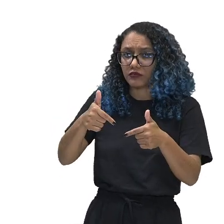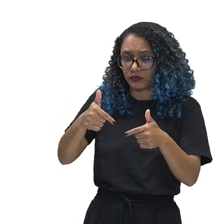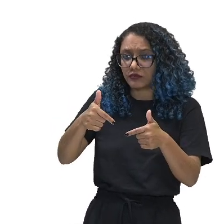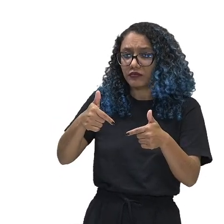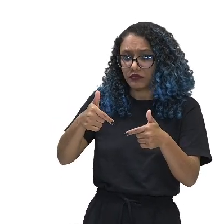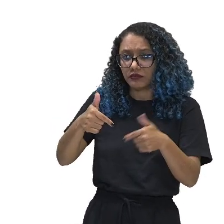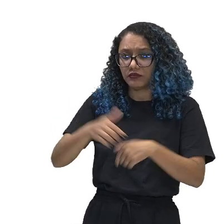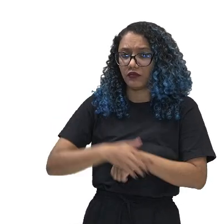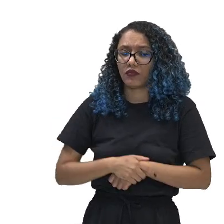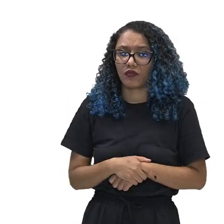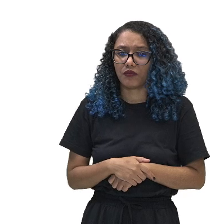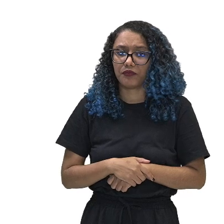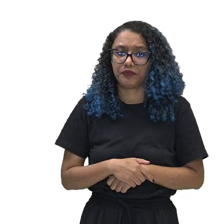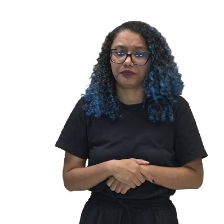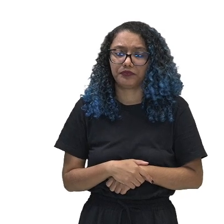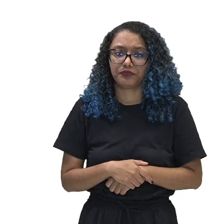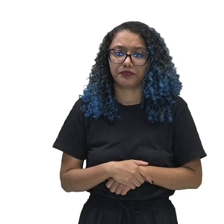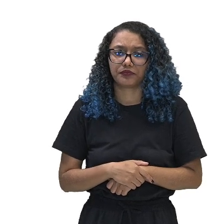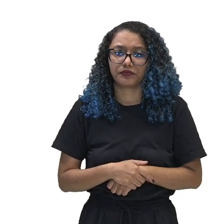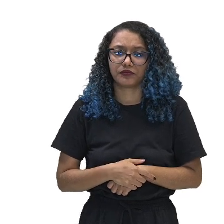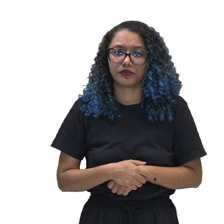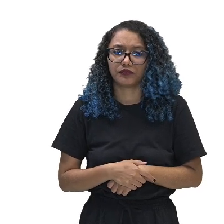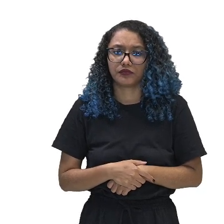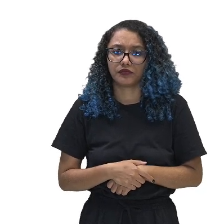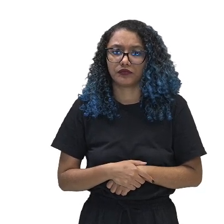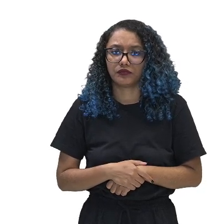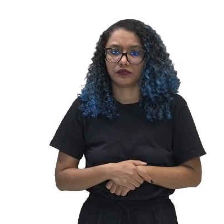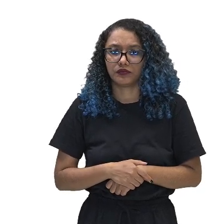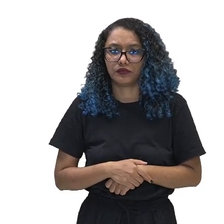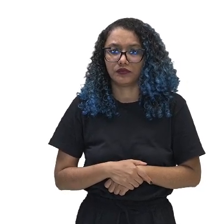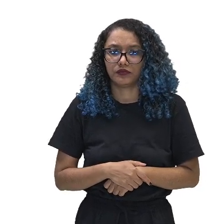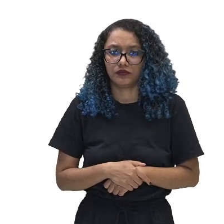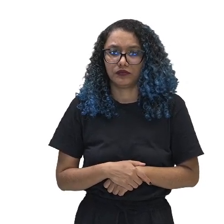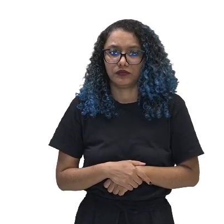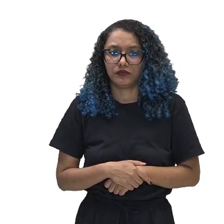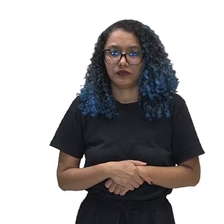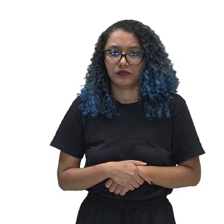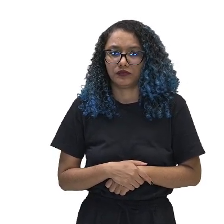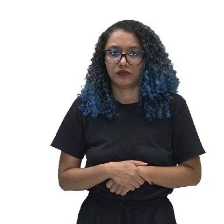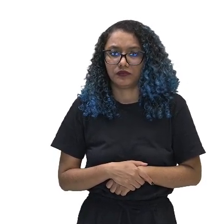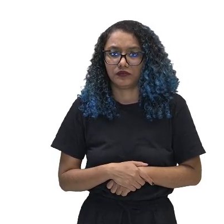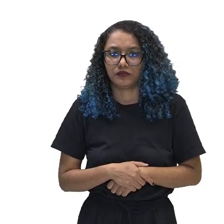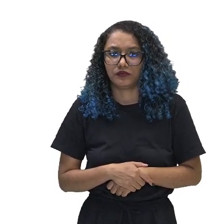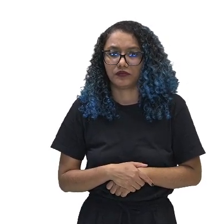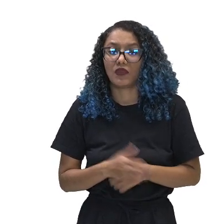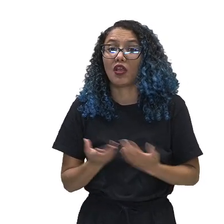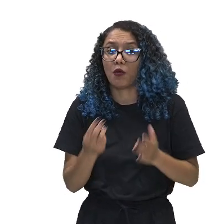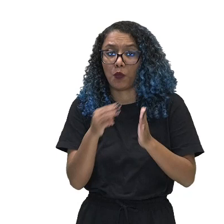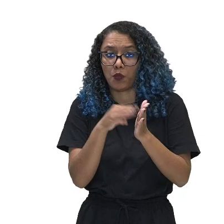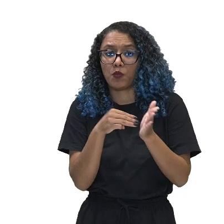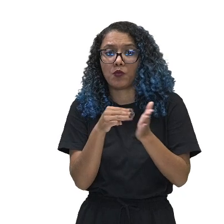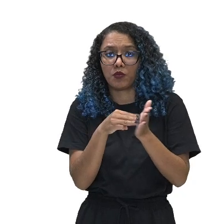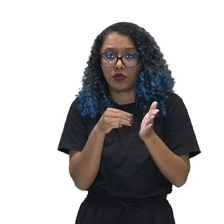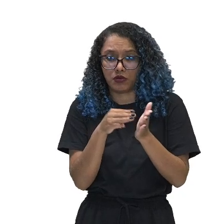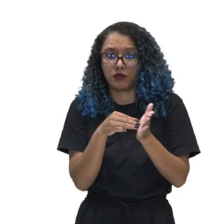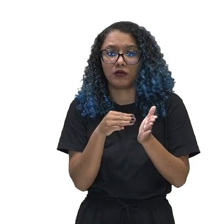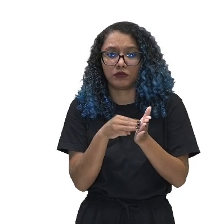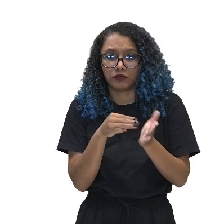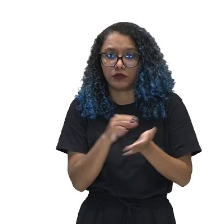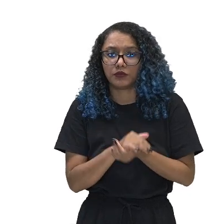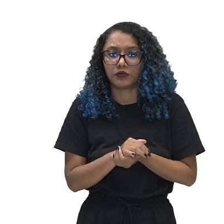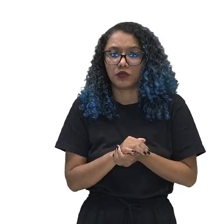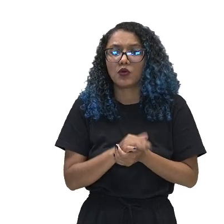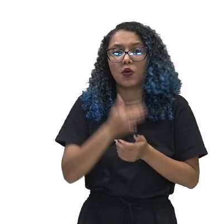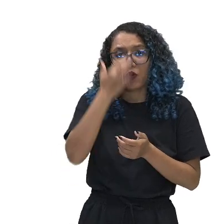formal, nós podemos entender como um método, que é compreender e explicar,